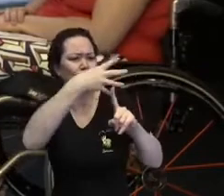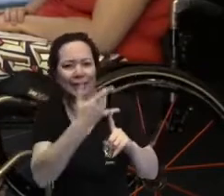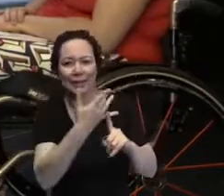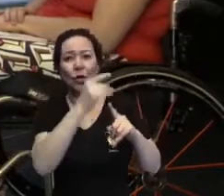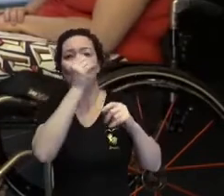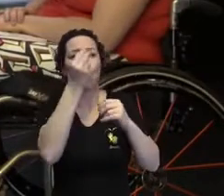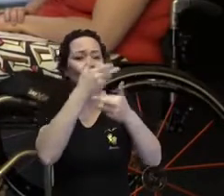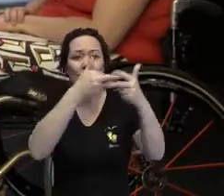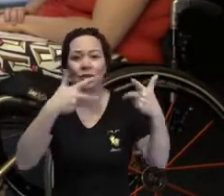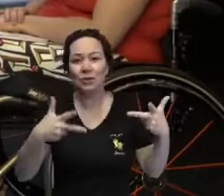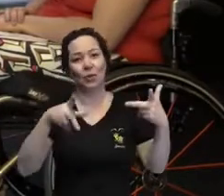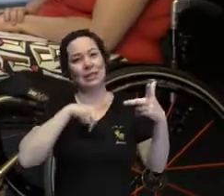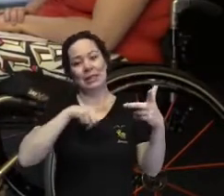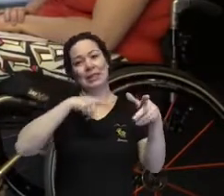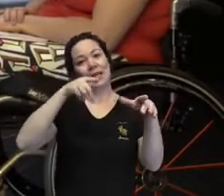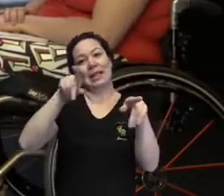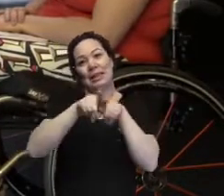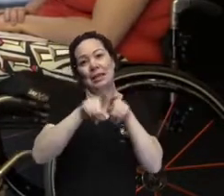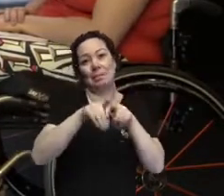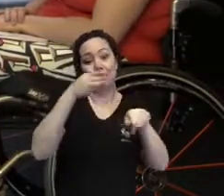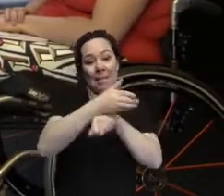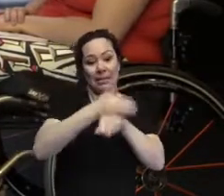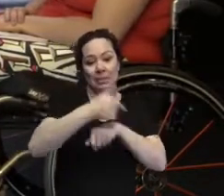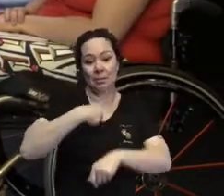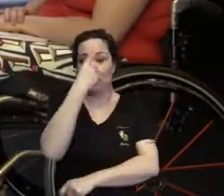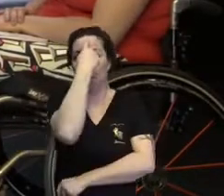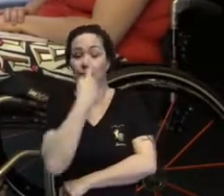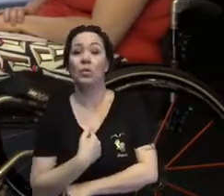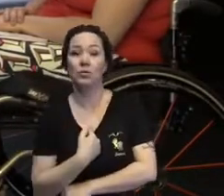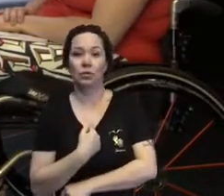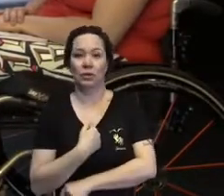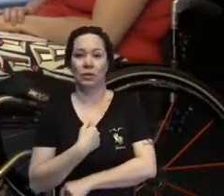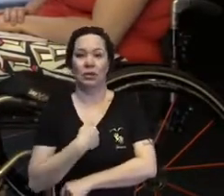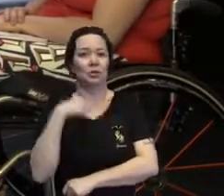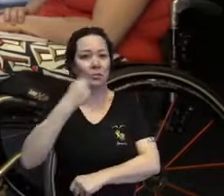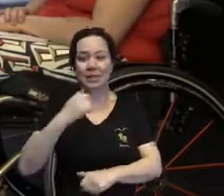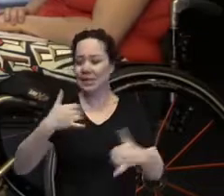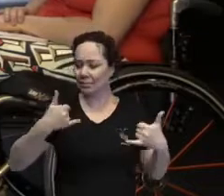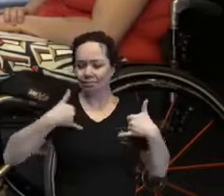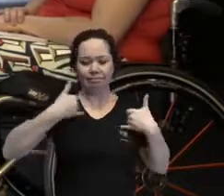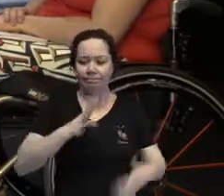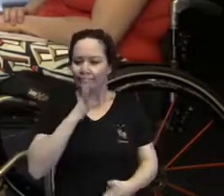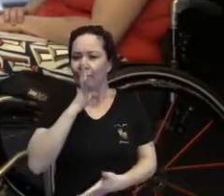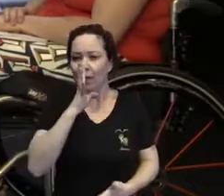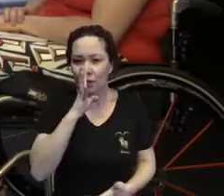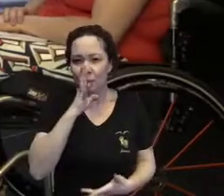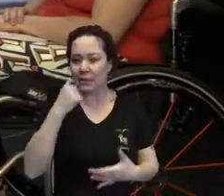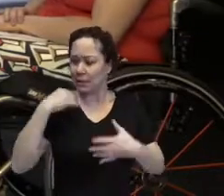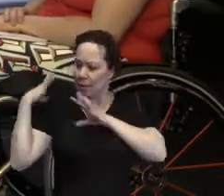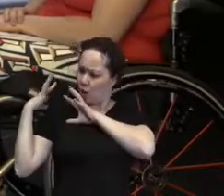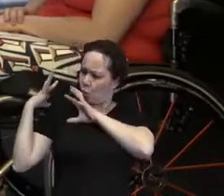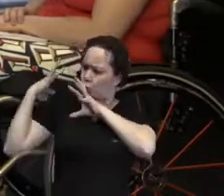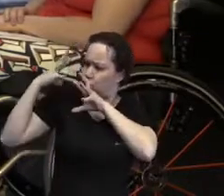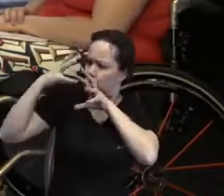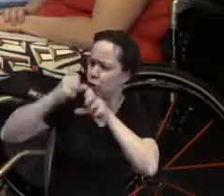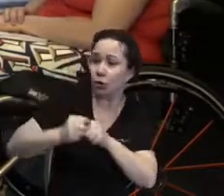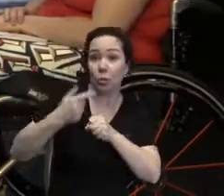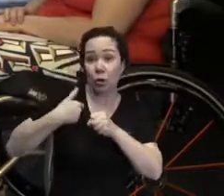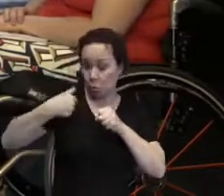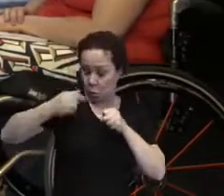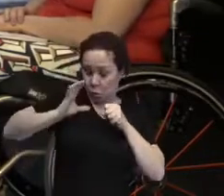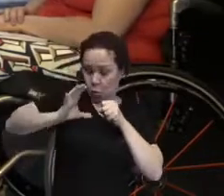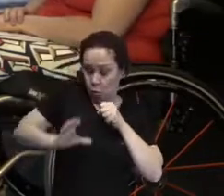que admirar a pessoa que a gente é, a história que a gente tem. O nosso corpo carrega a nossa história.